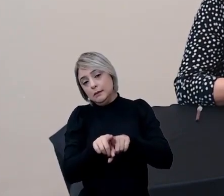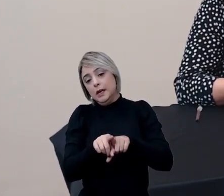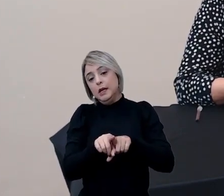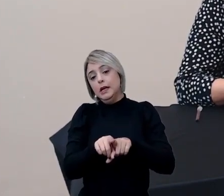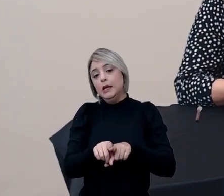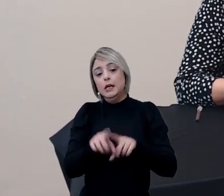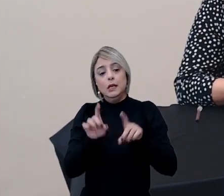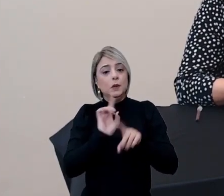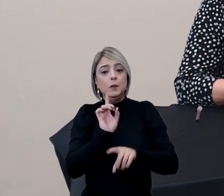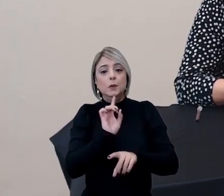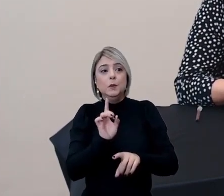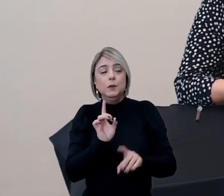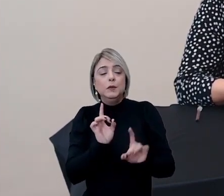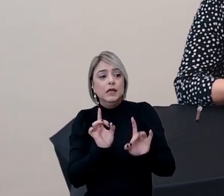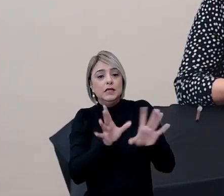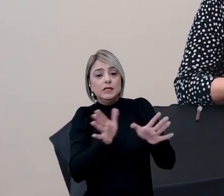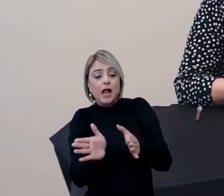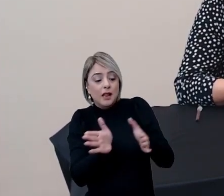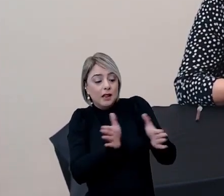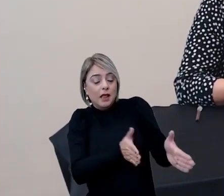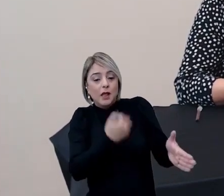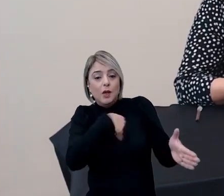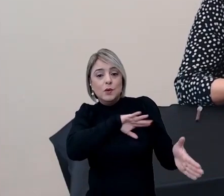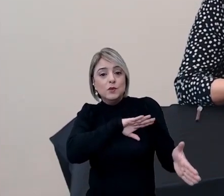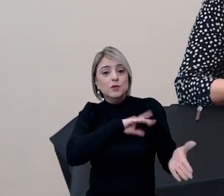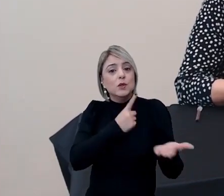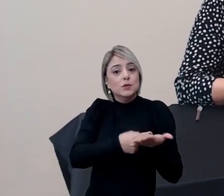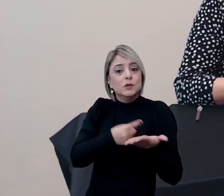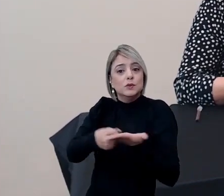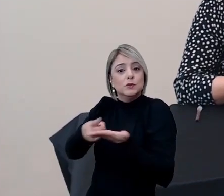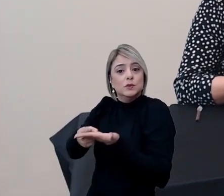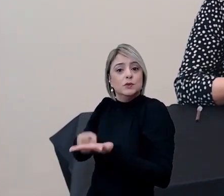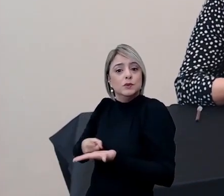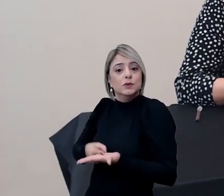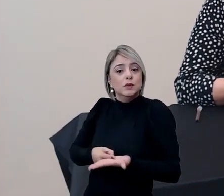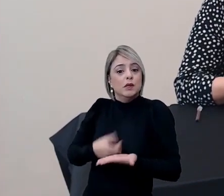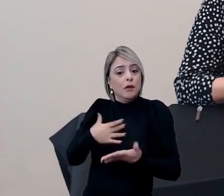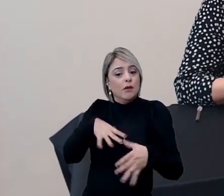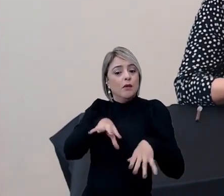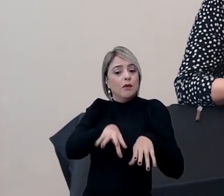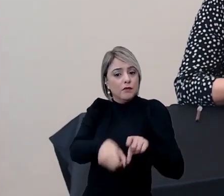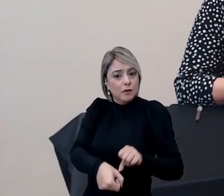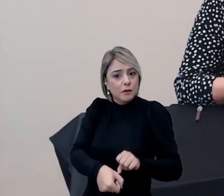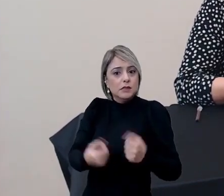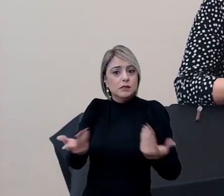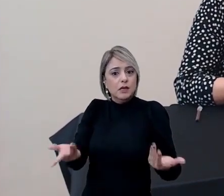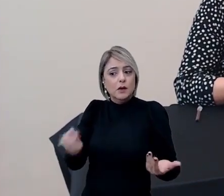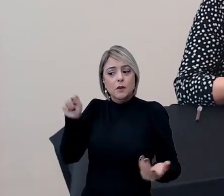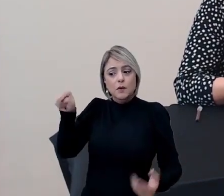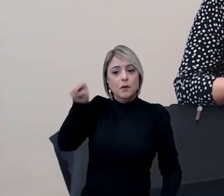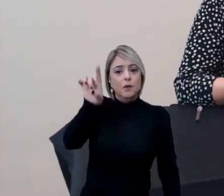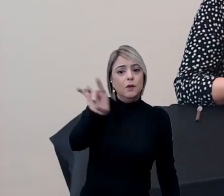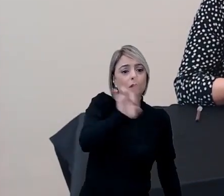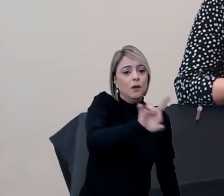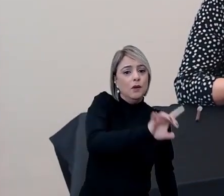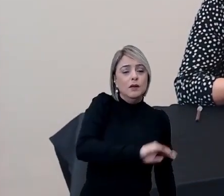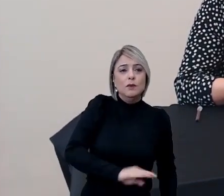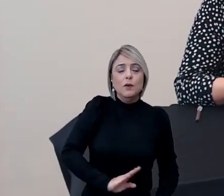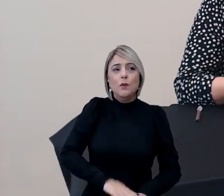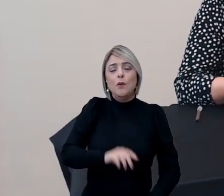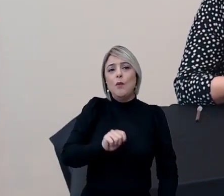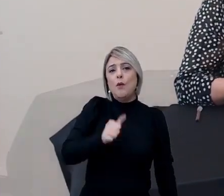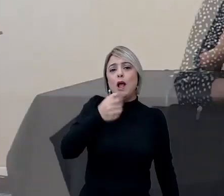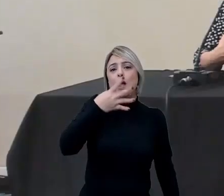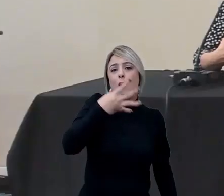não deixar de lado os nossos compromissos com a formação daqueles quase